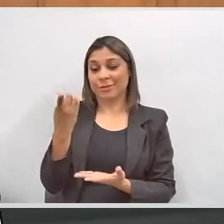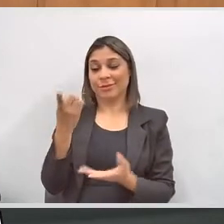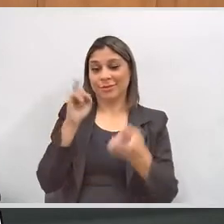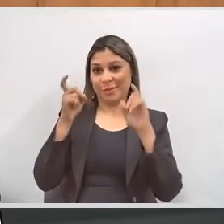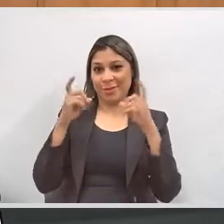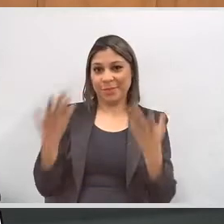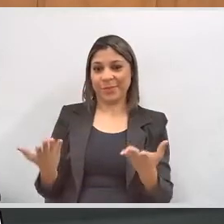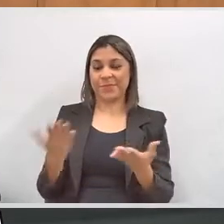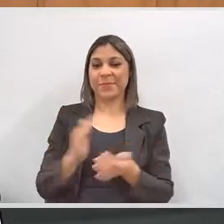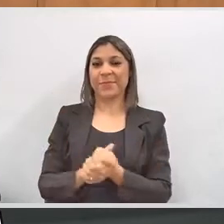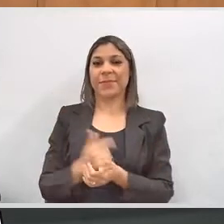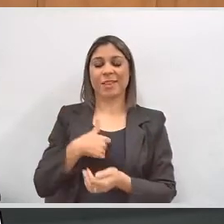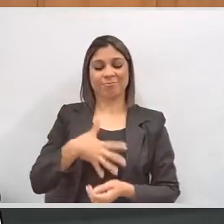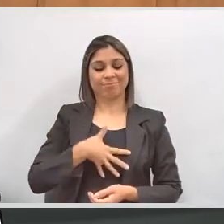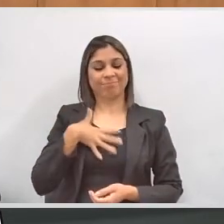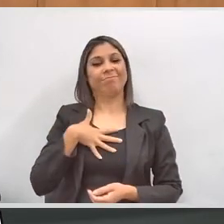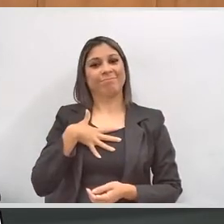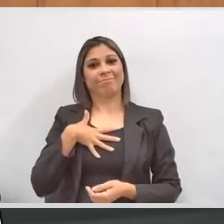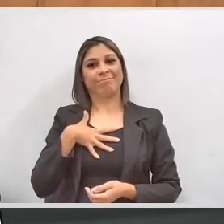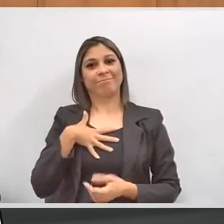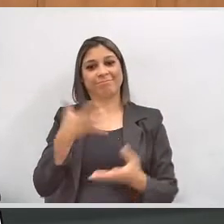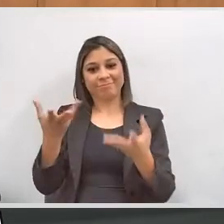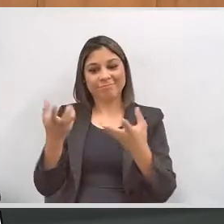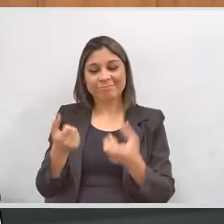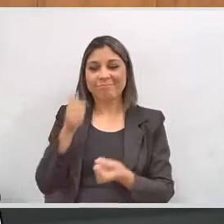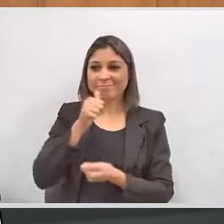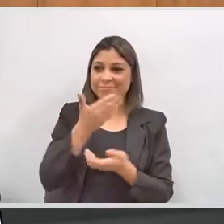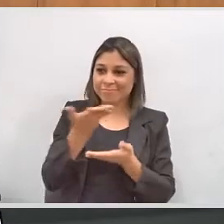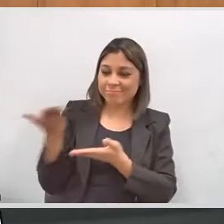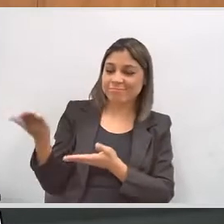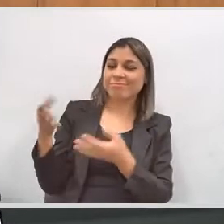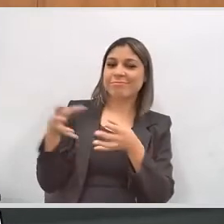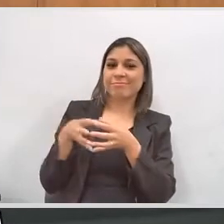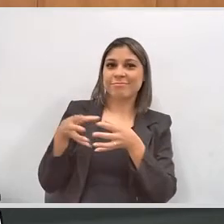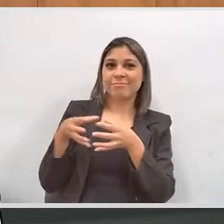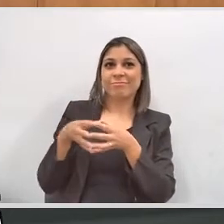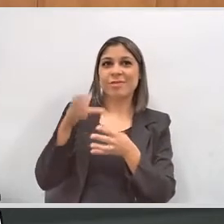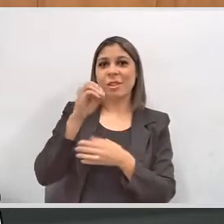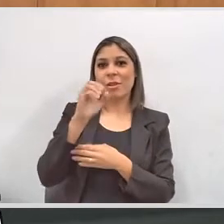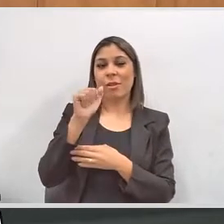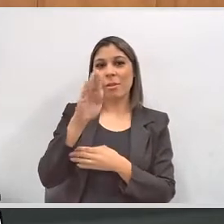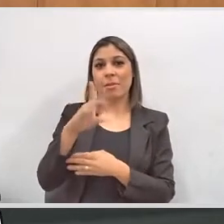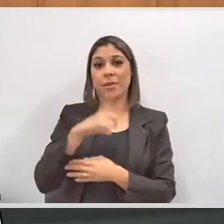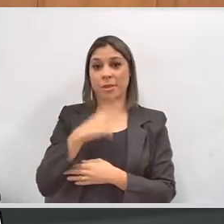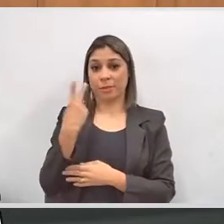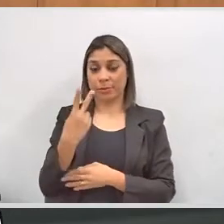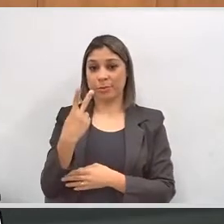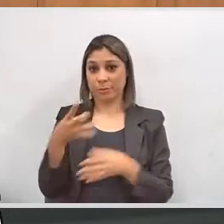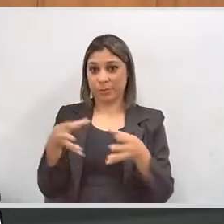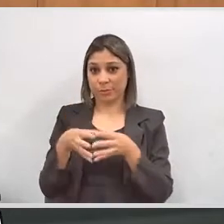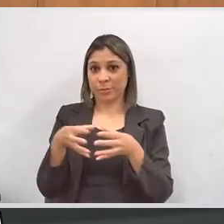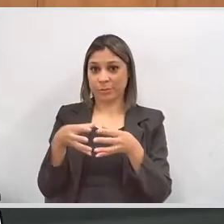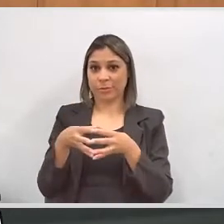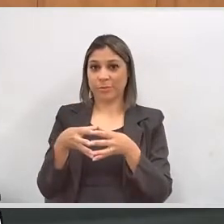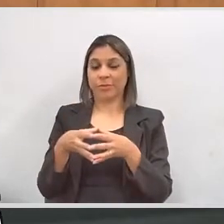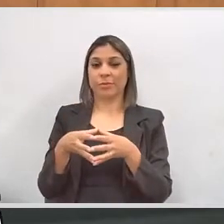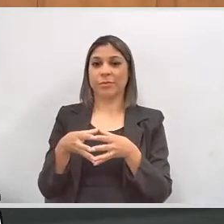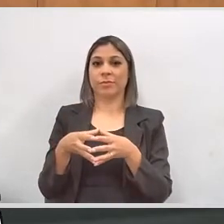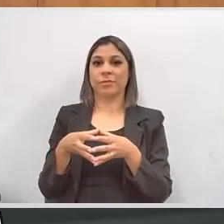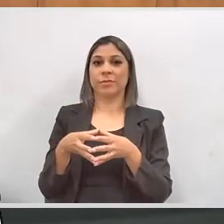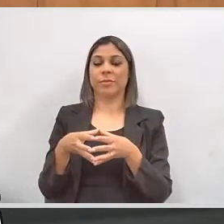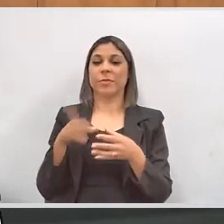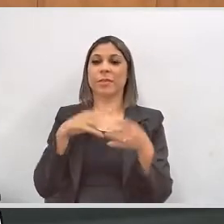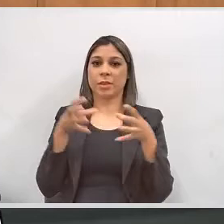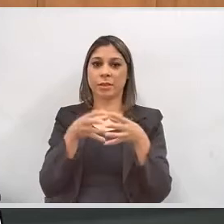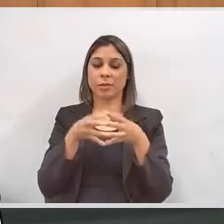dia da audiência. Eu fui muito prazeroso receber as senhoras aqui da comissão. A UAB tem duas comissões pertinentes,